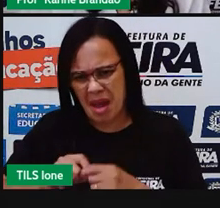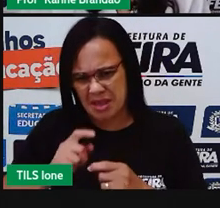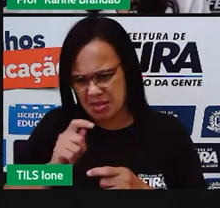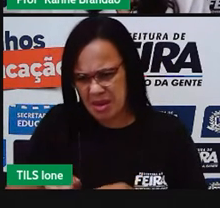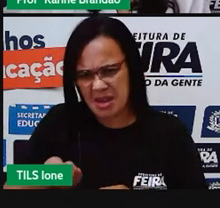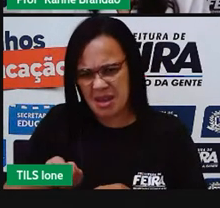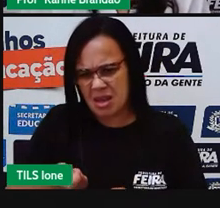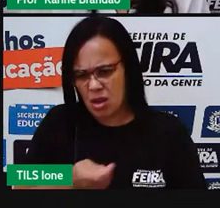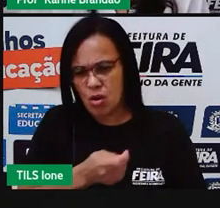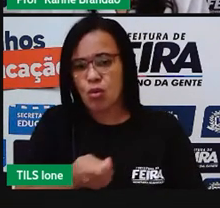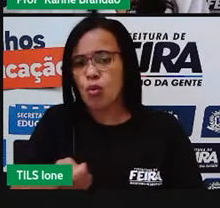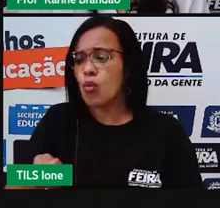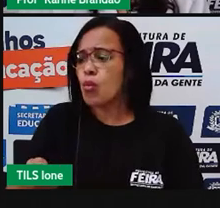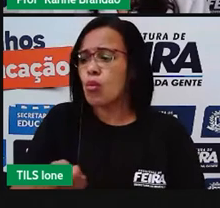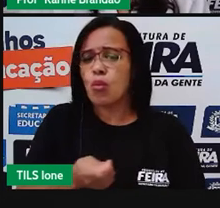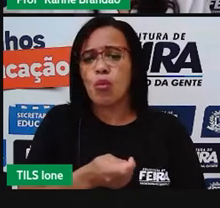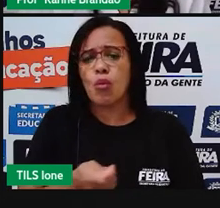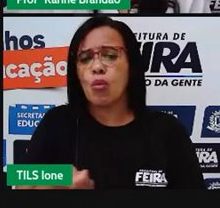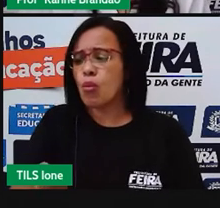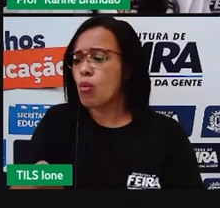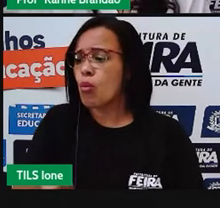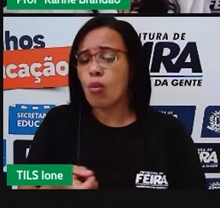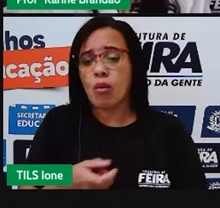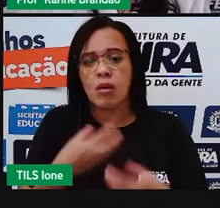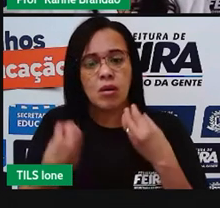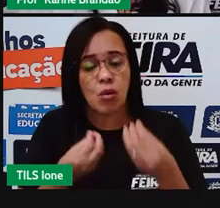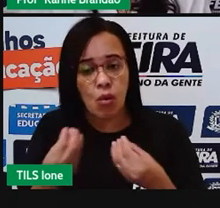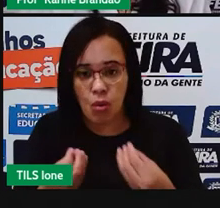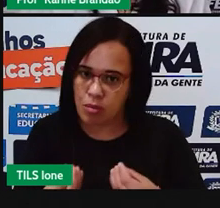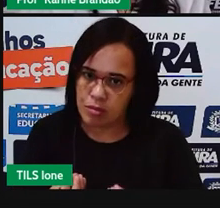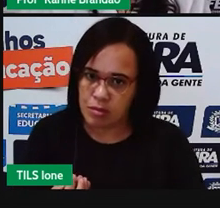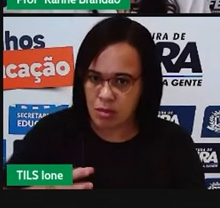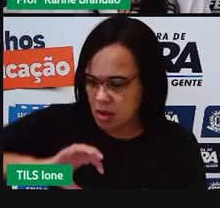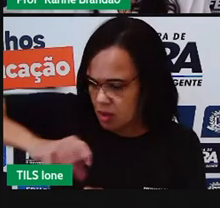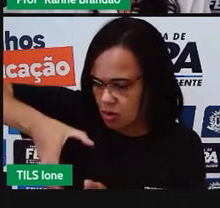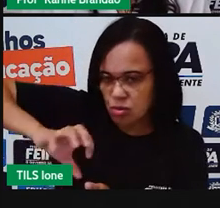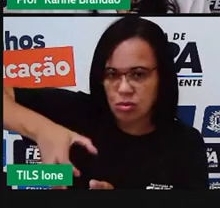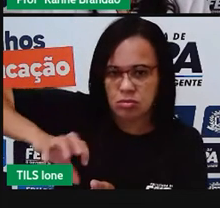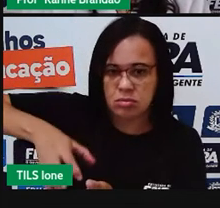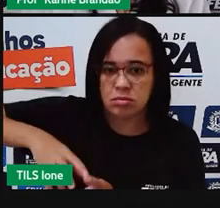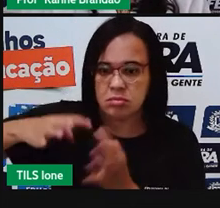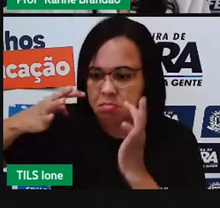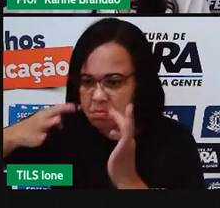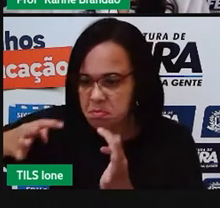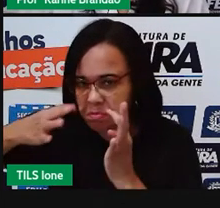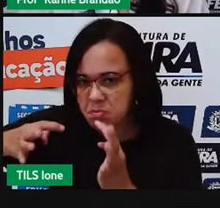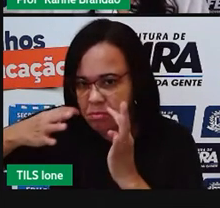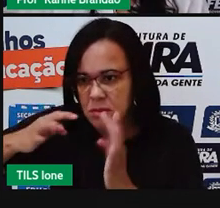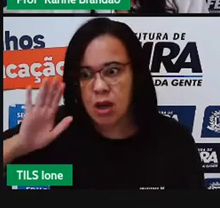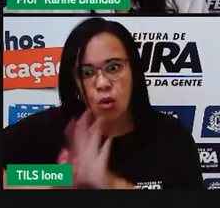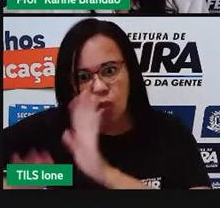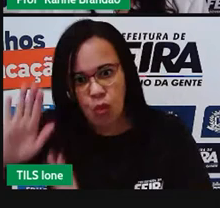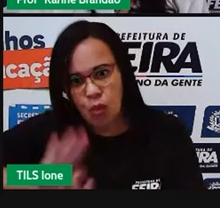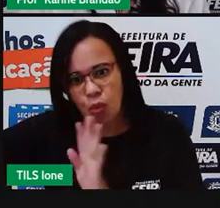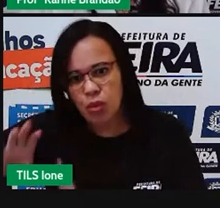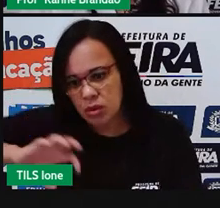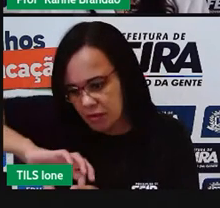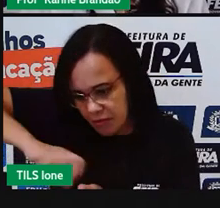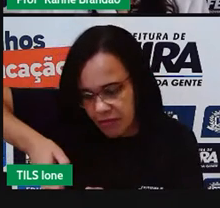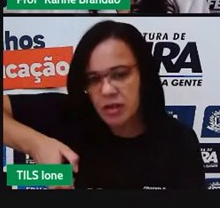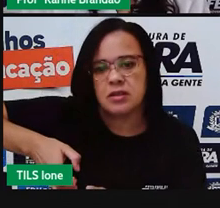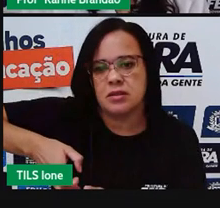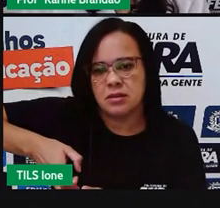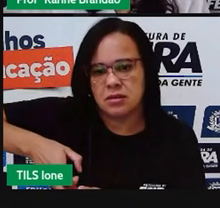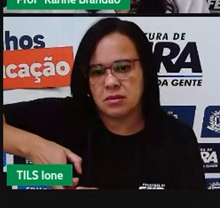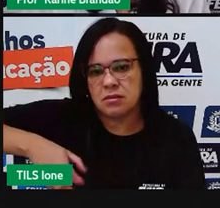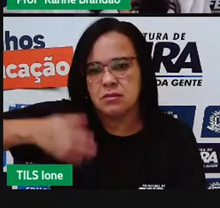atenção, né? As torneiras. Uma torneira aberta ela gasta de 12 a 20 litros por minuto, né? Uma